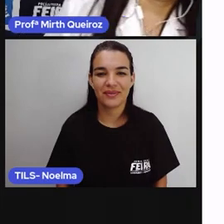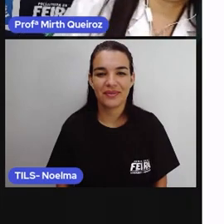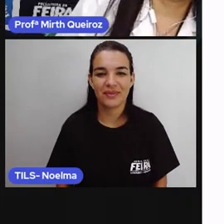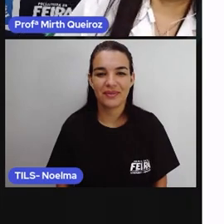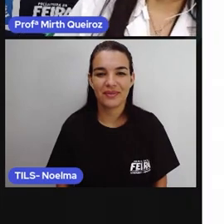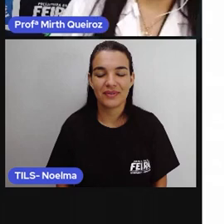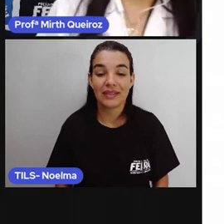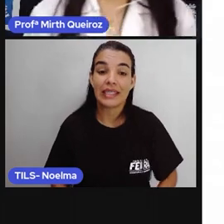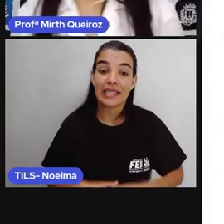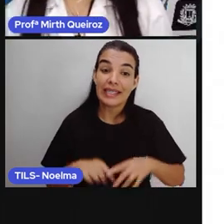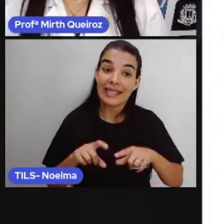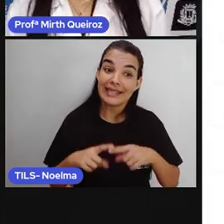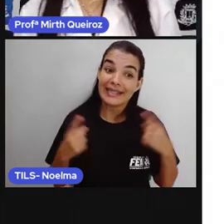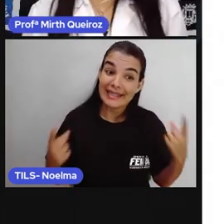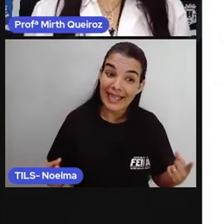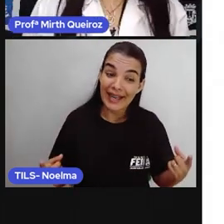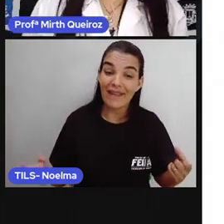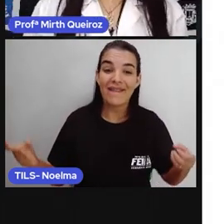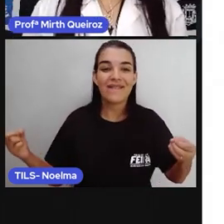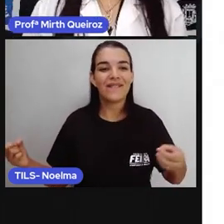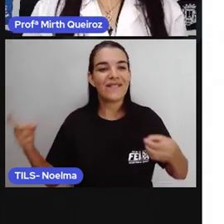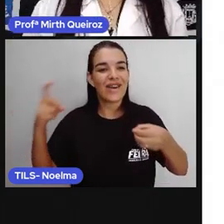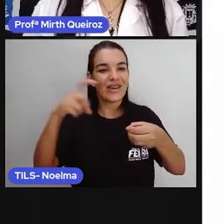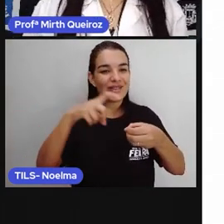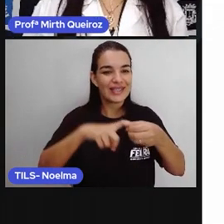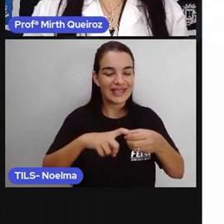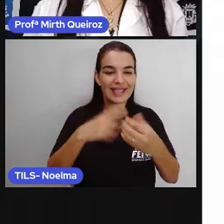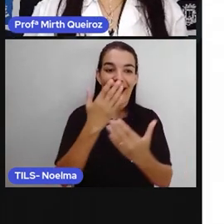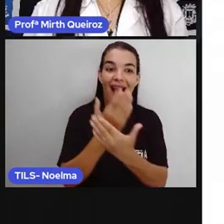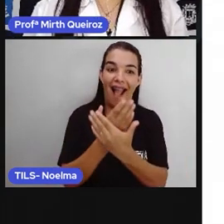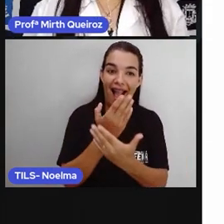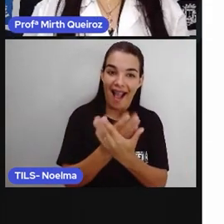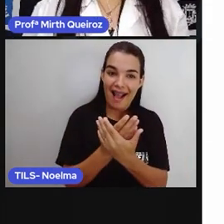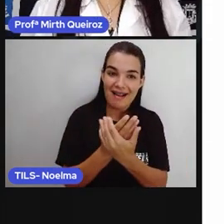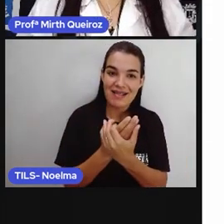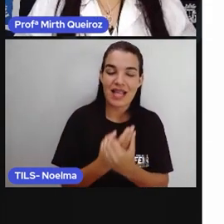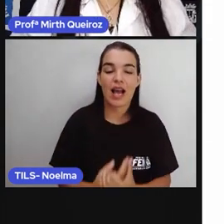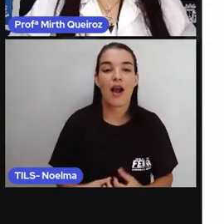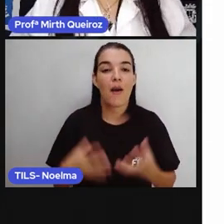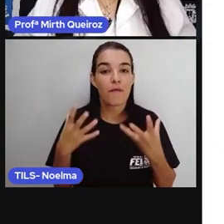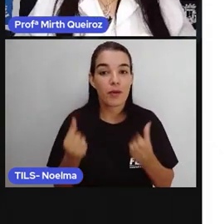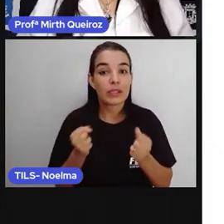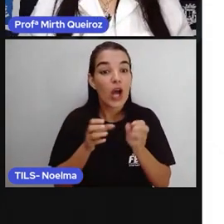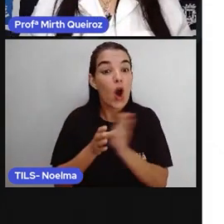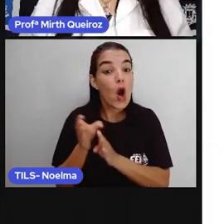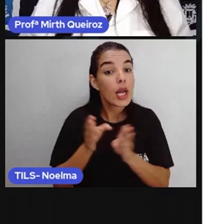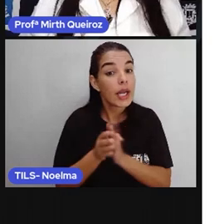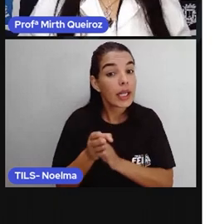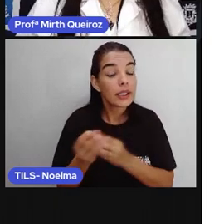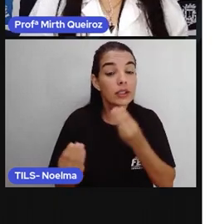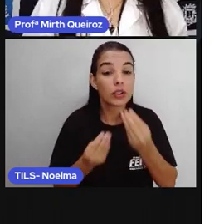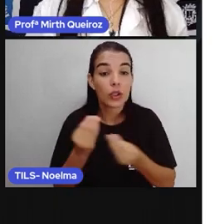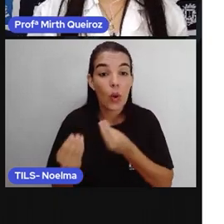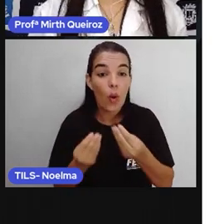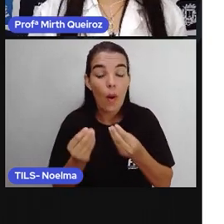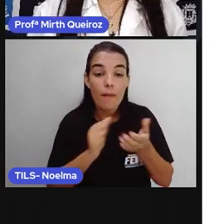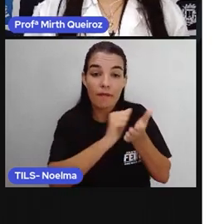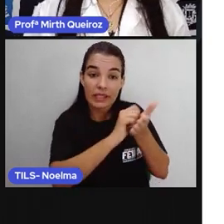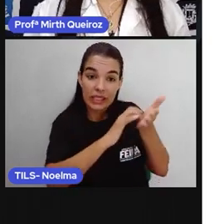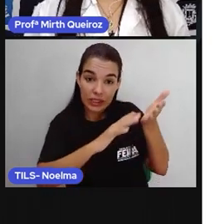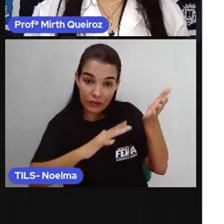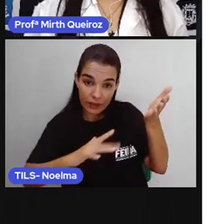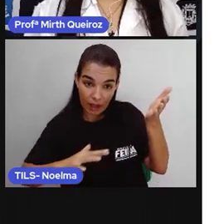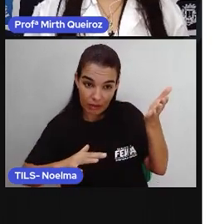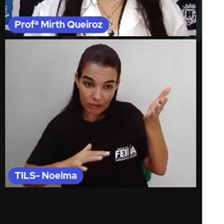E voltando Né gente A nossa aula Vamos aqui Para as orientações Para a atividade